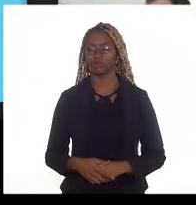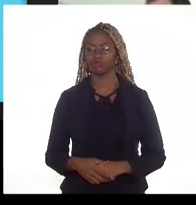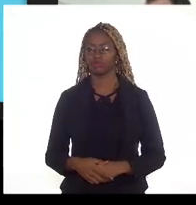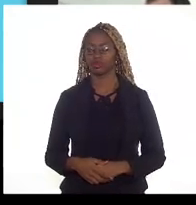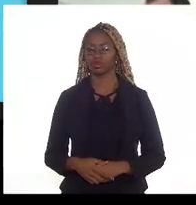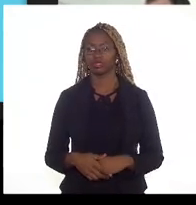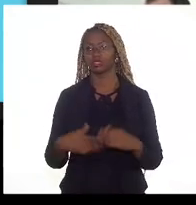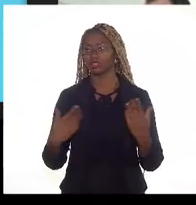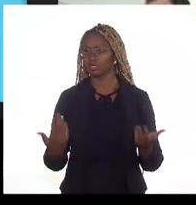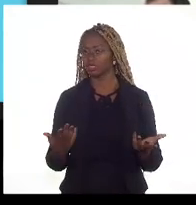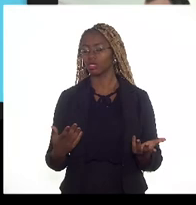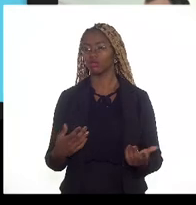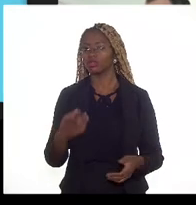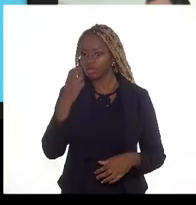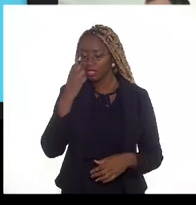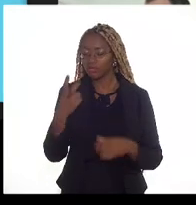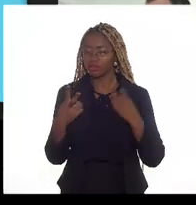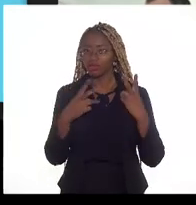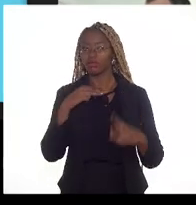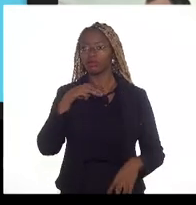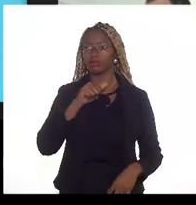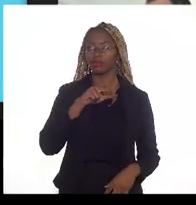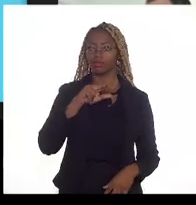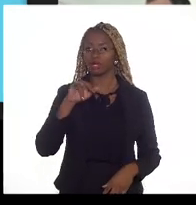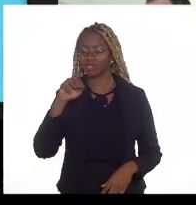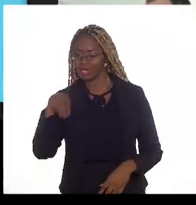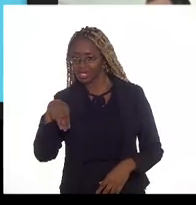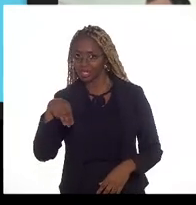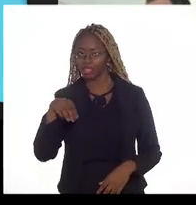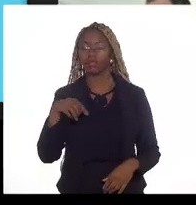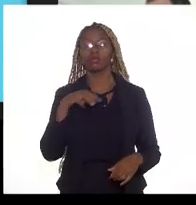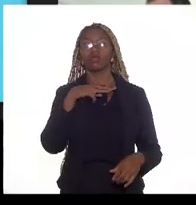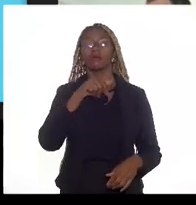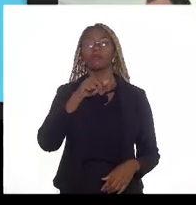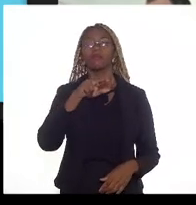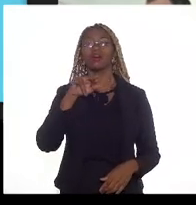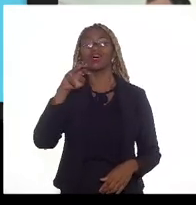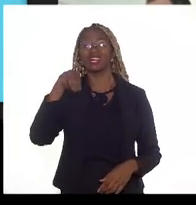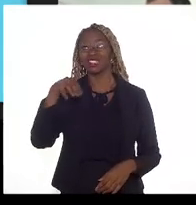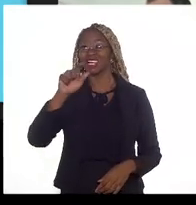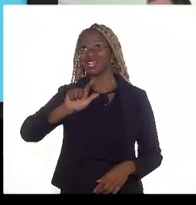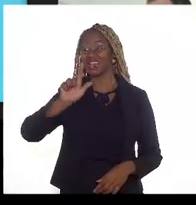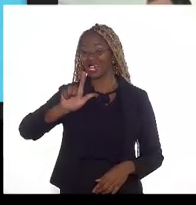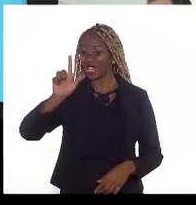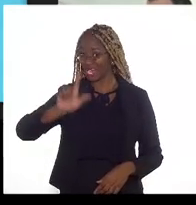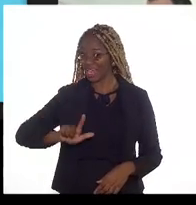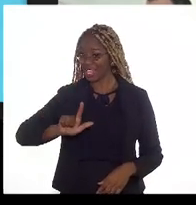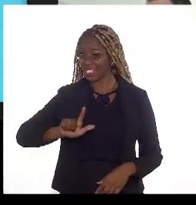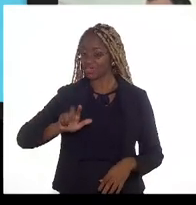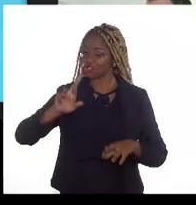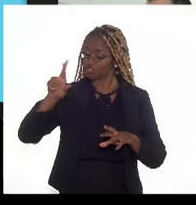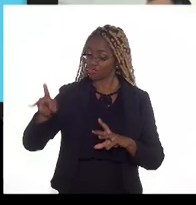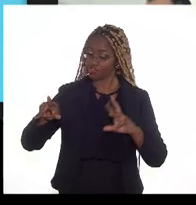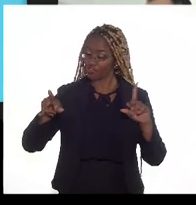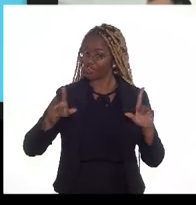vocês vejam que de Marlin para Marlin Leste já tem uma diferença substancial